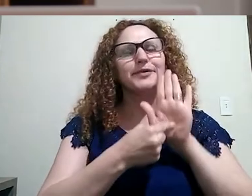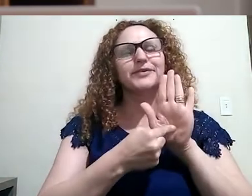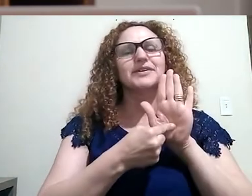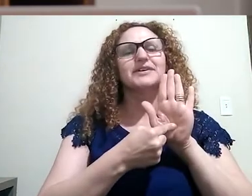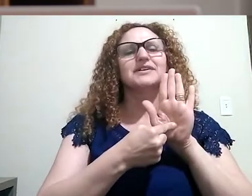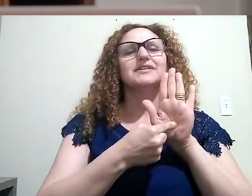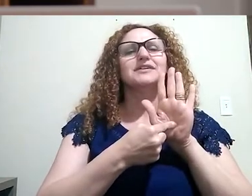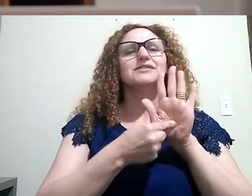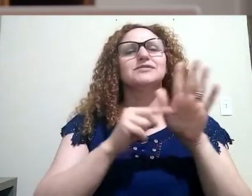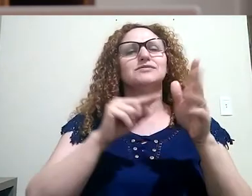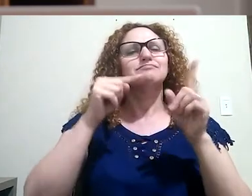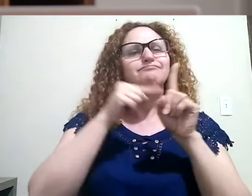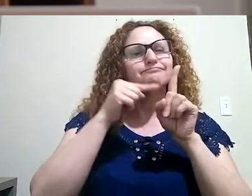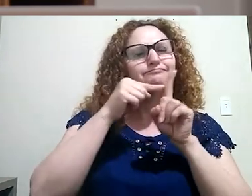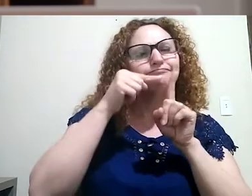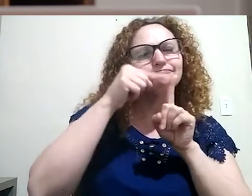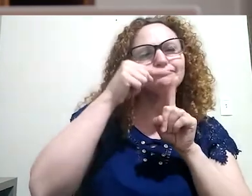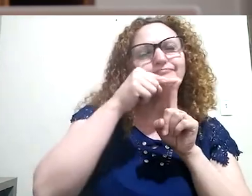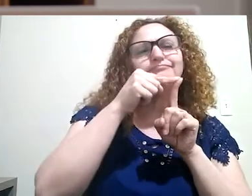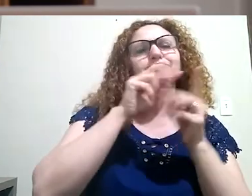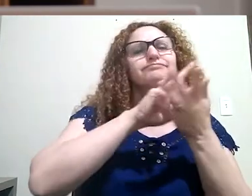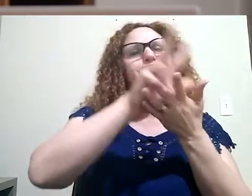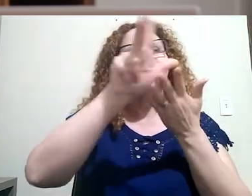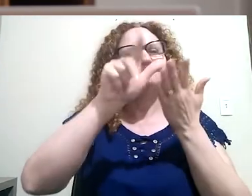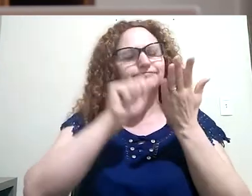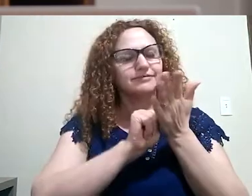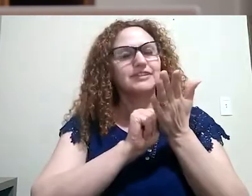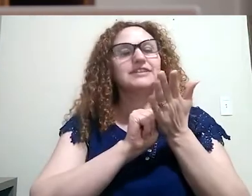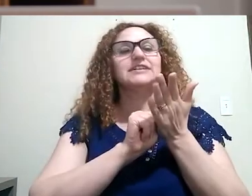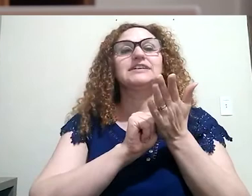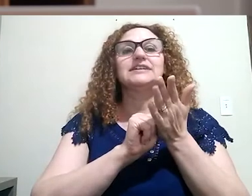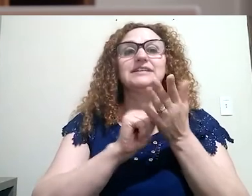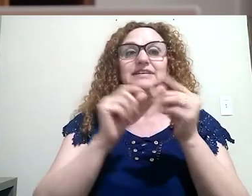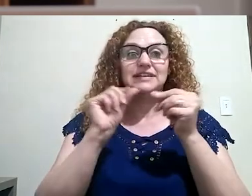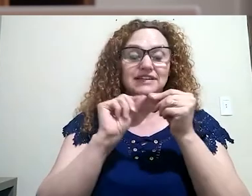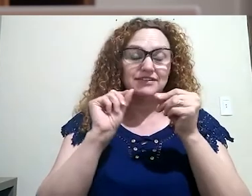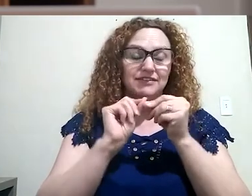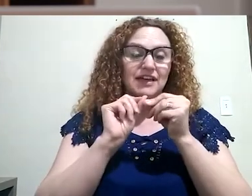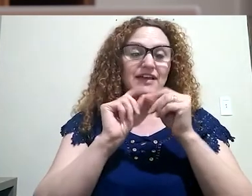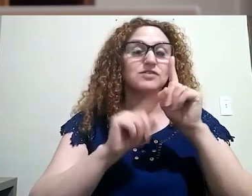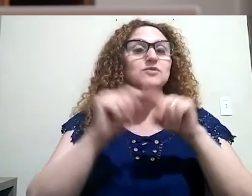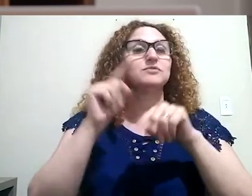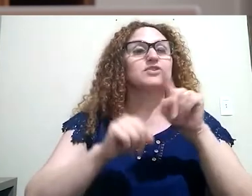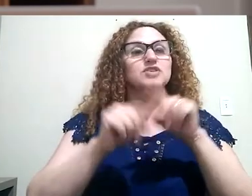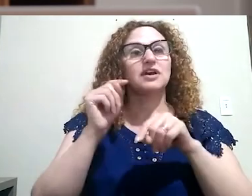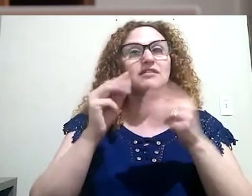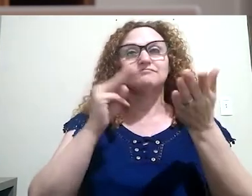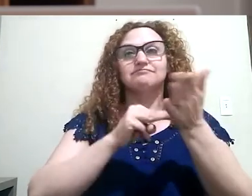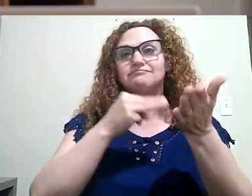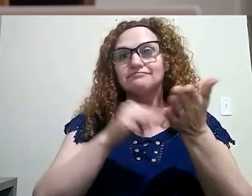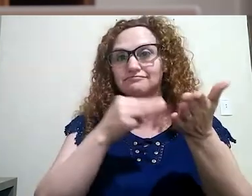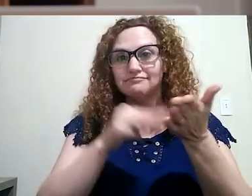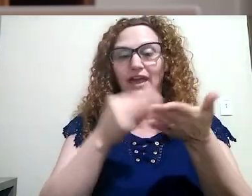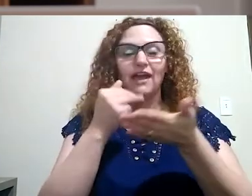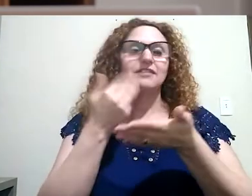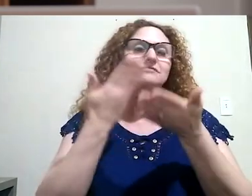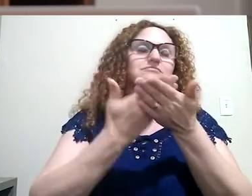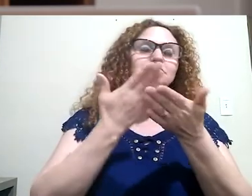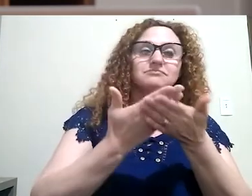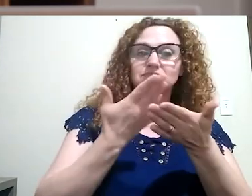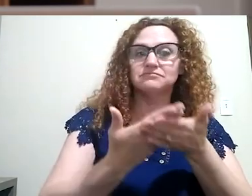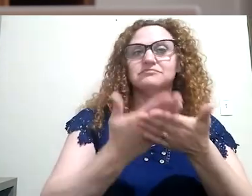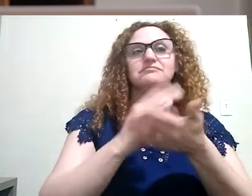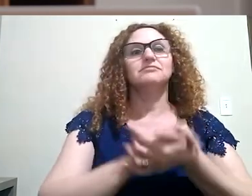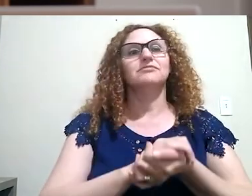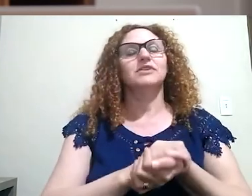trazidas por Sossir pois é a partir delas que ele define um objeto e um método de estudos